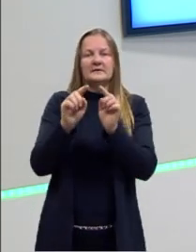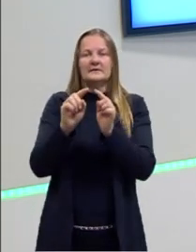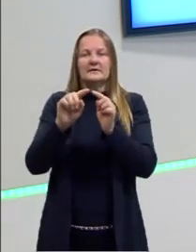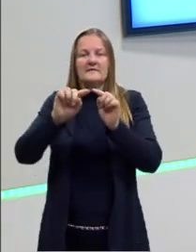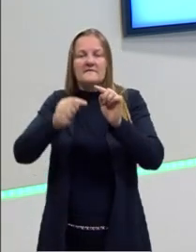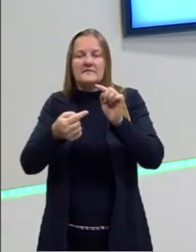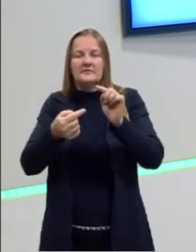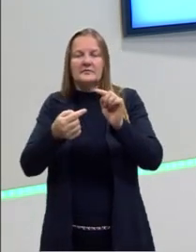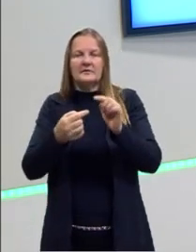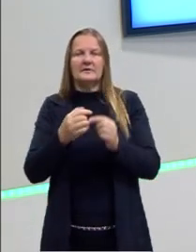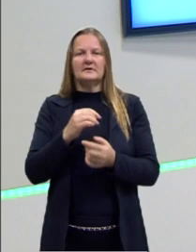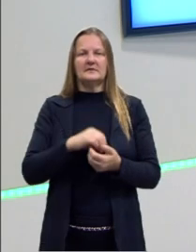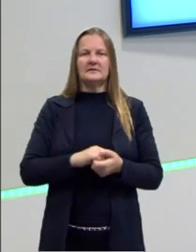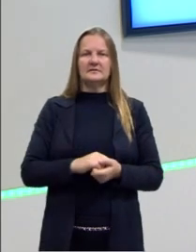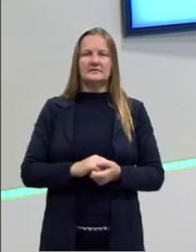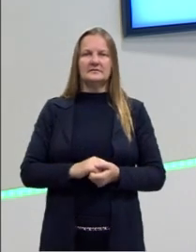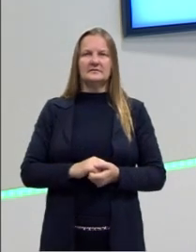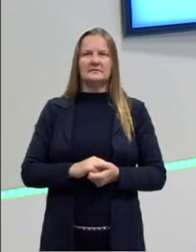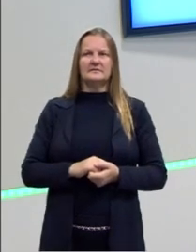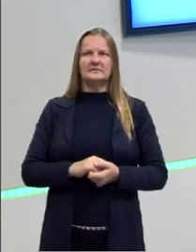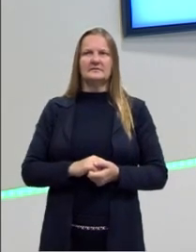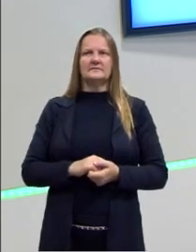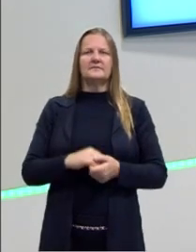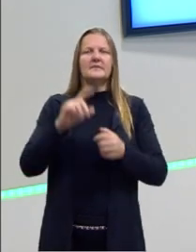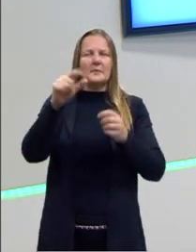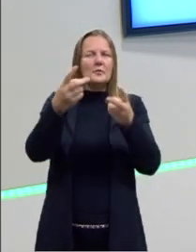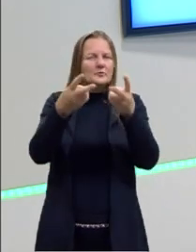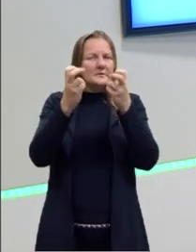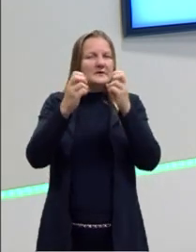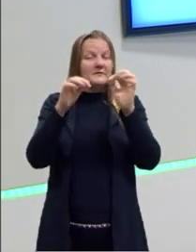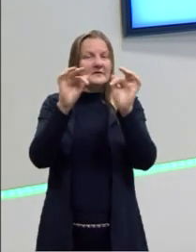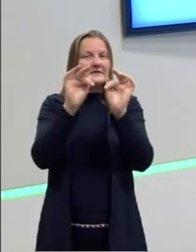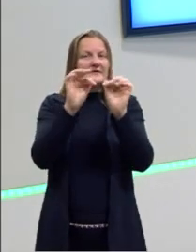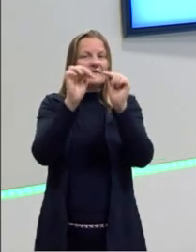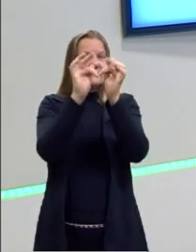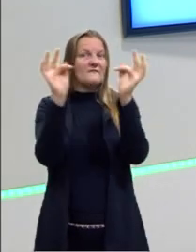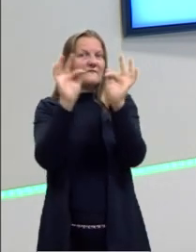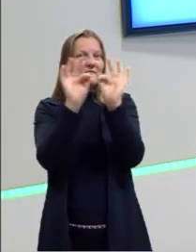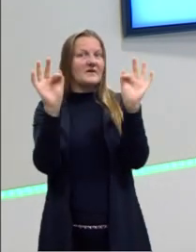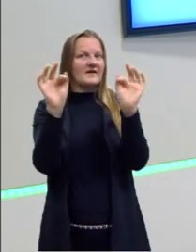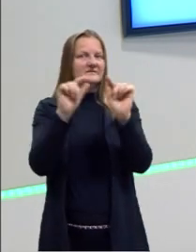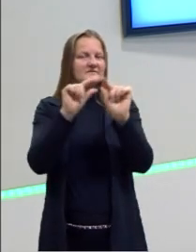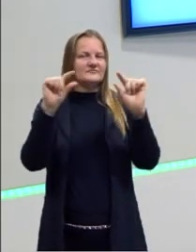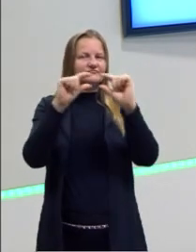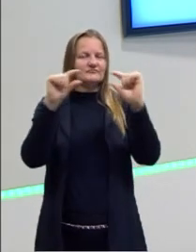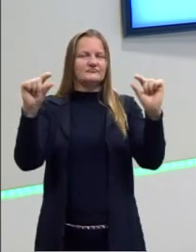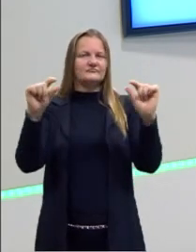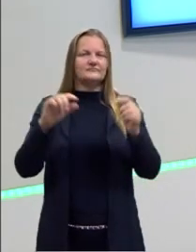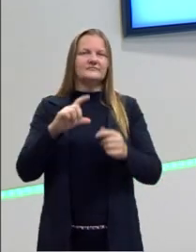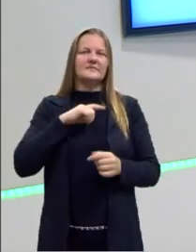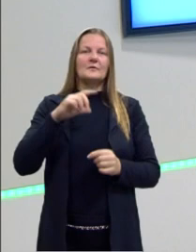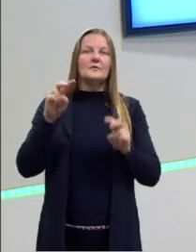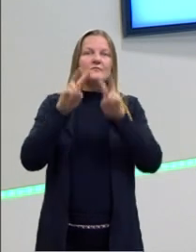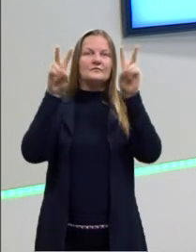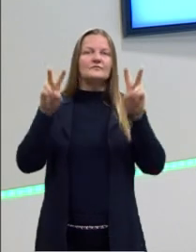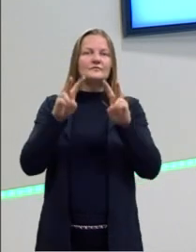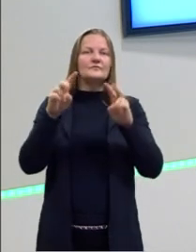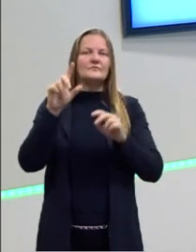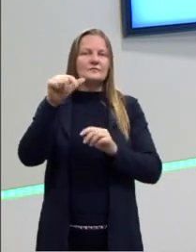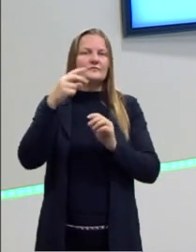vírgulas, tá? Então, já já vocês vão perceber isso com maior visibilidade.